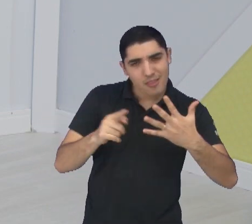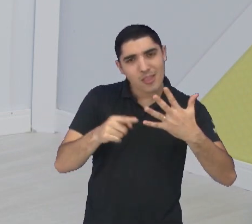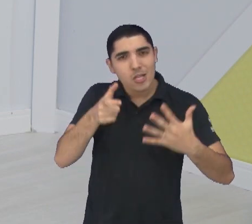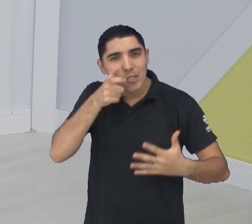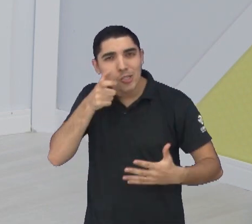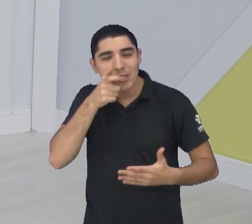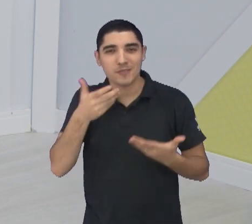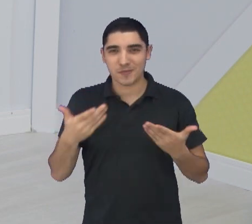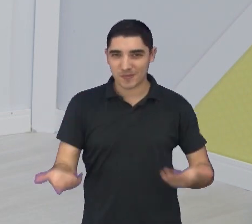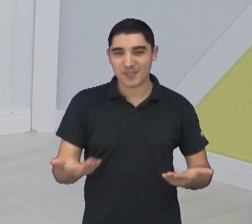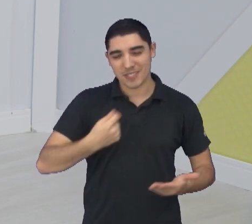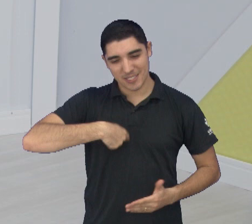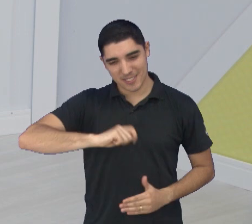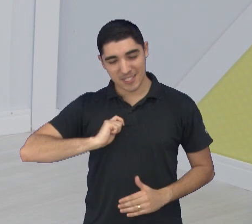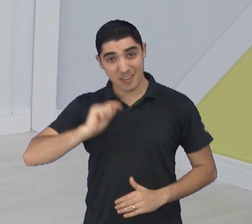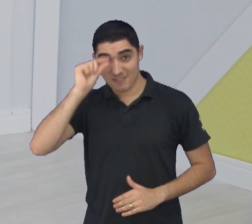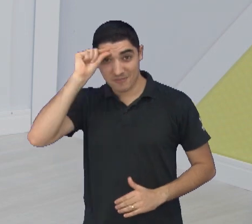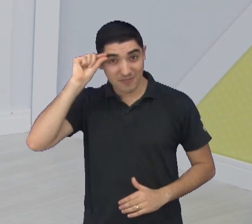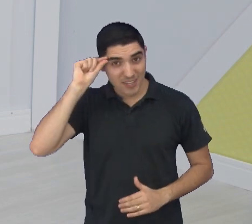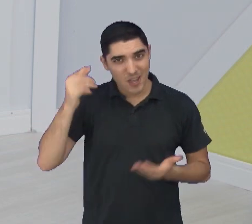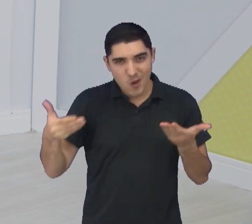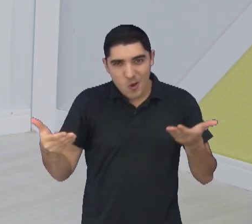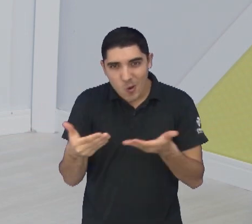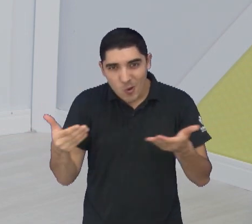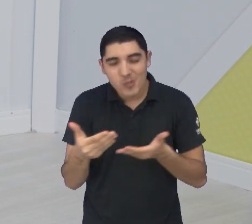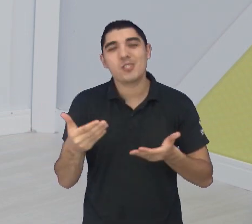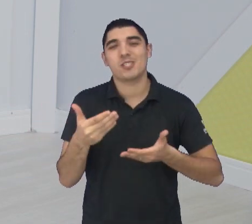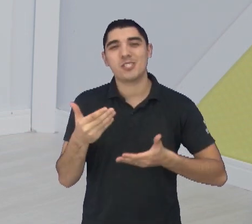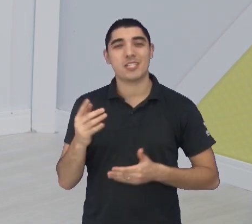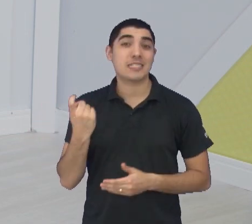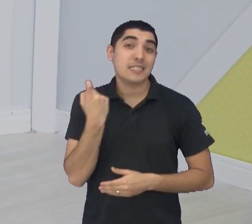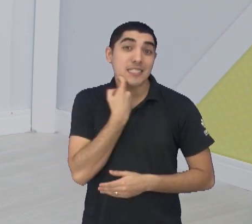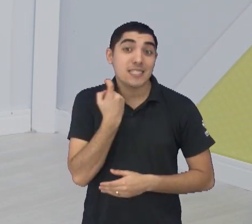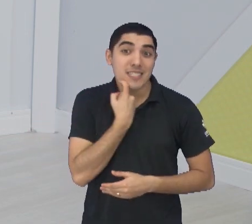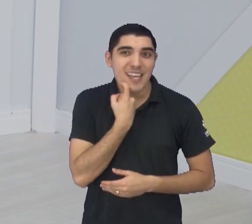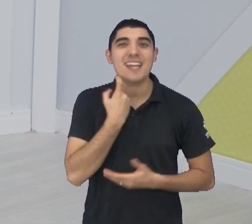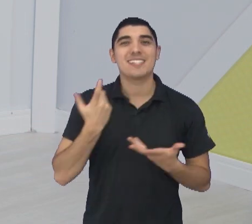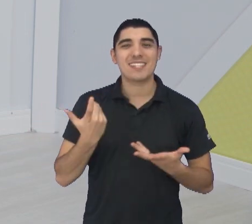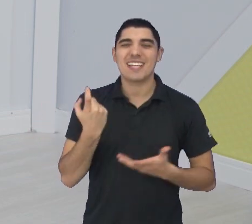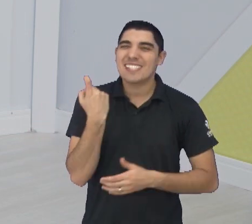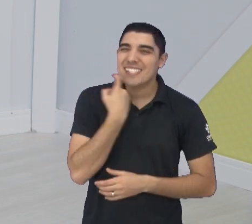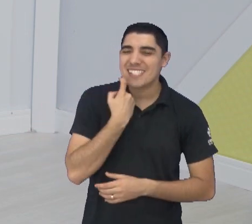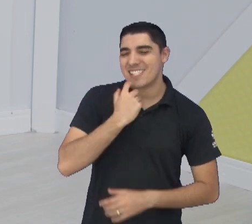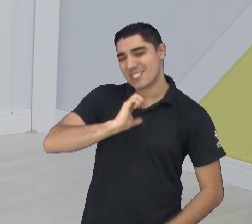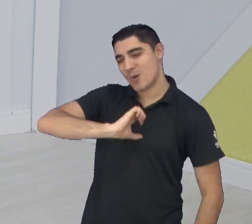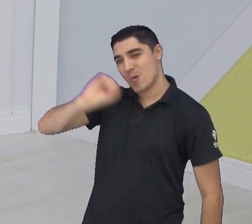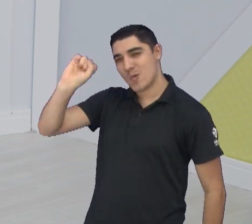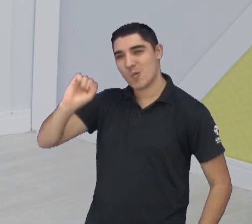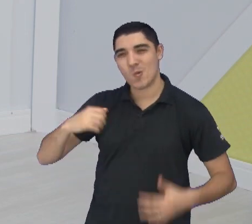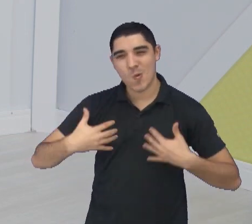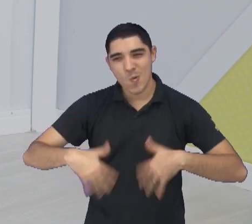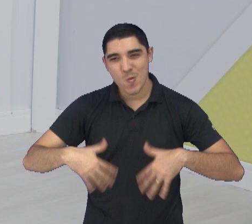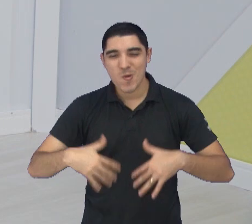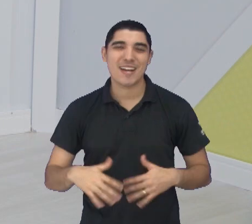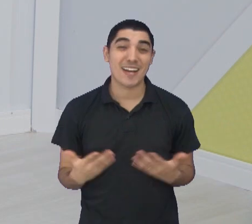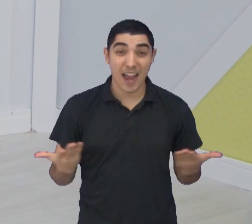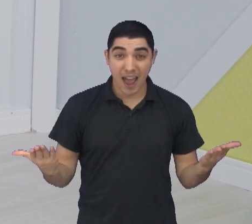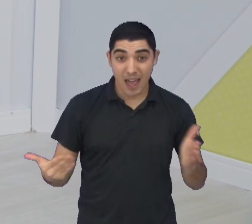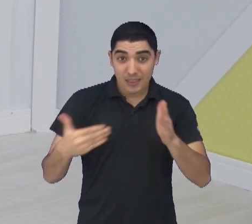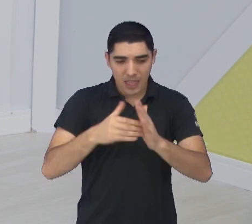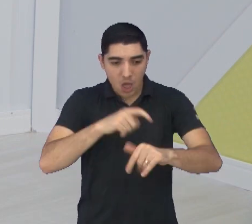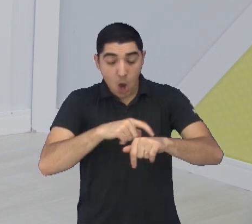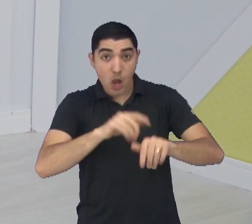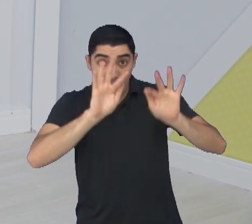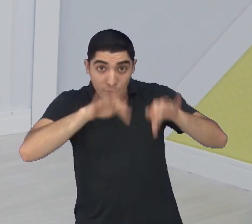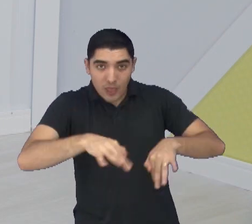sjc. Eu sou Vieira Júnior, eu vou com vocês nesta sexta-feira, sextou, hein, até as três da tarde, trazendo